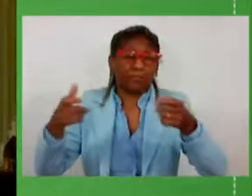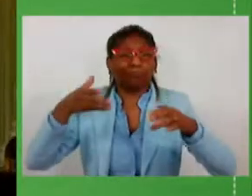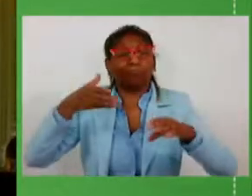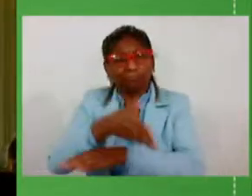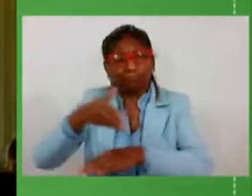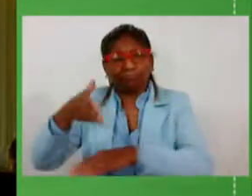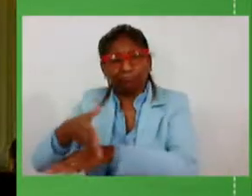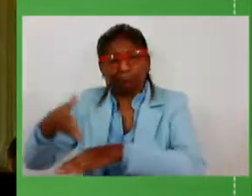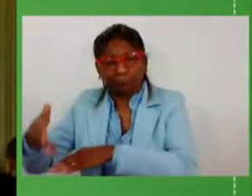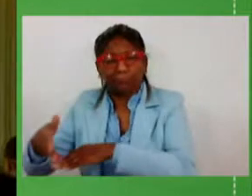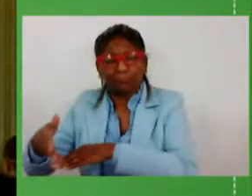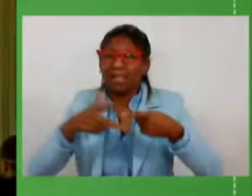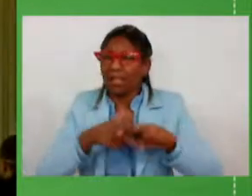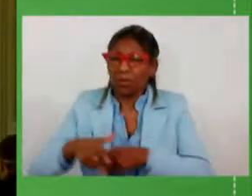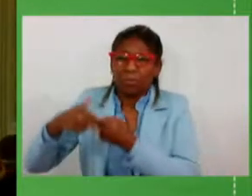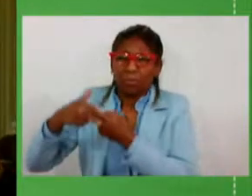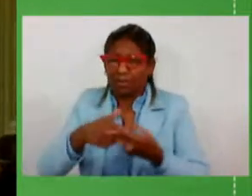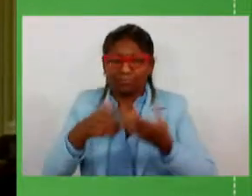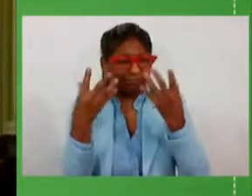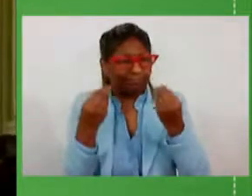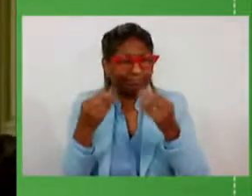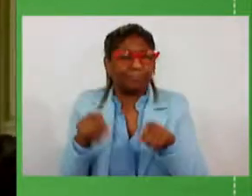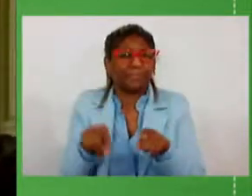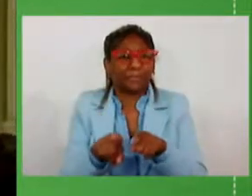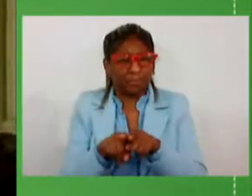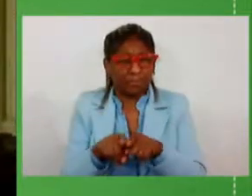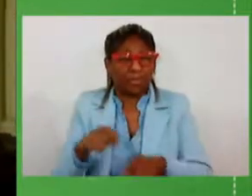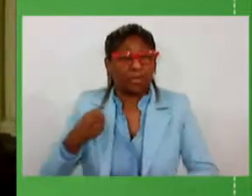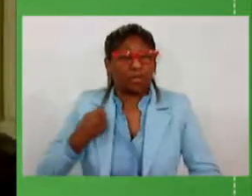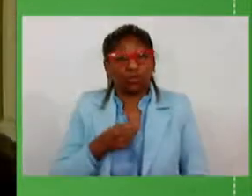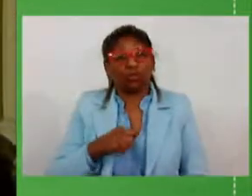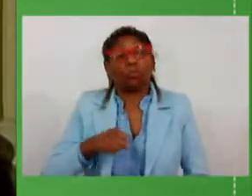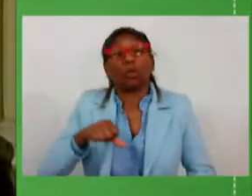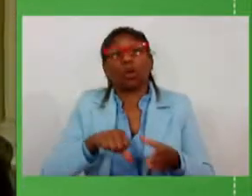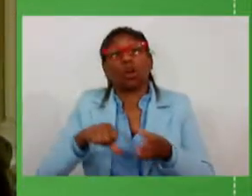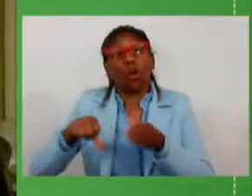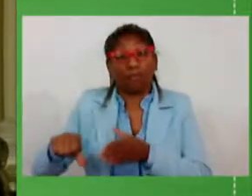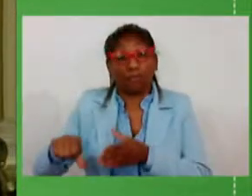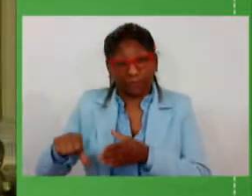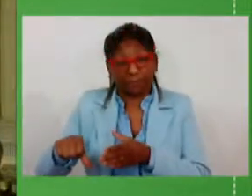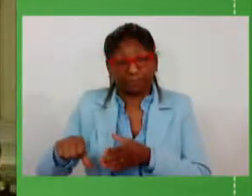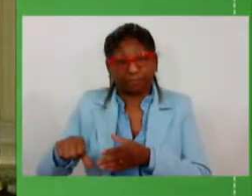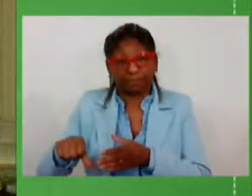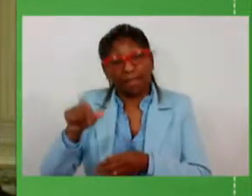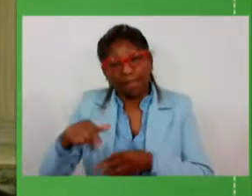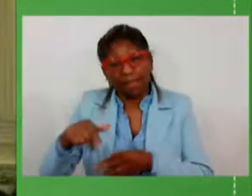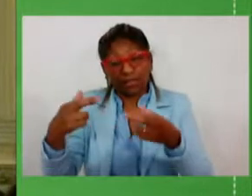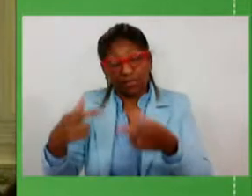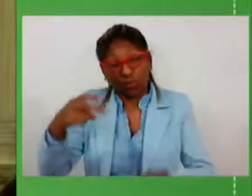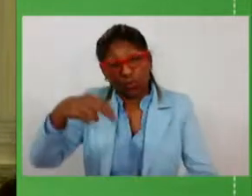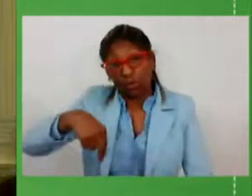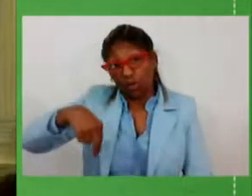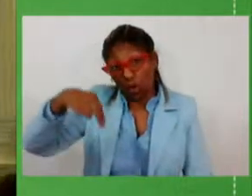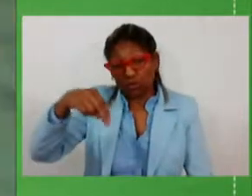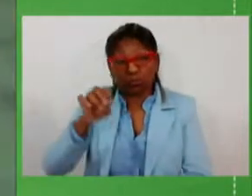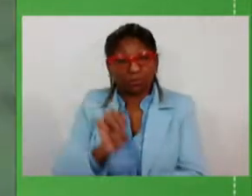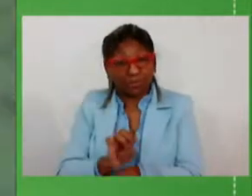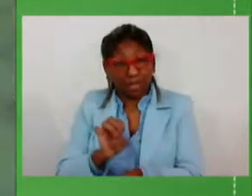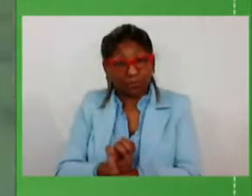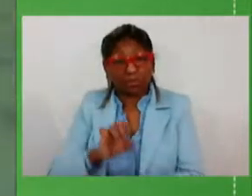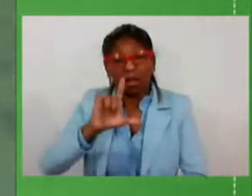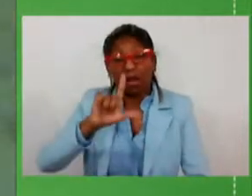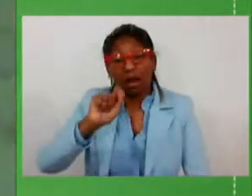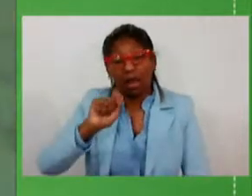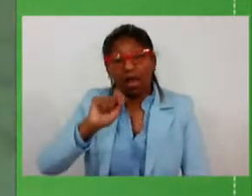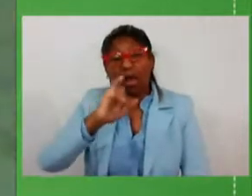recuperação de rodovias também previstas aqui a região funcional 9 a região norte do estado começando em Lagoão passando por